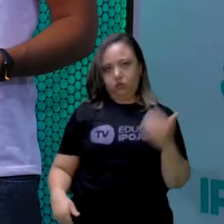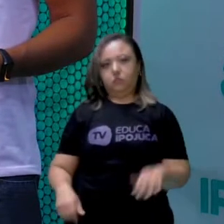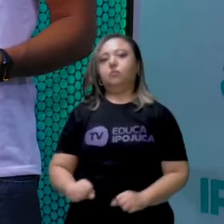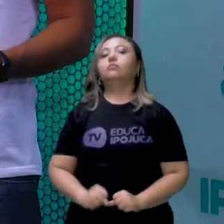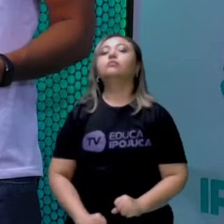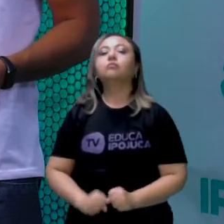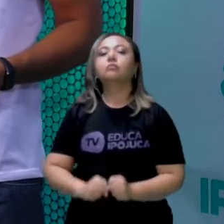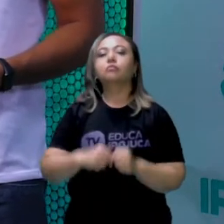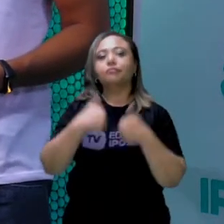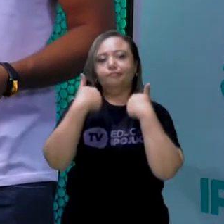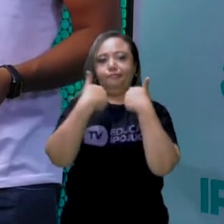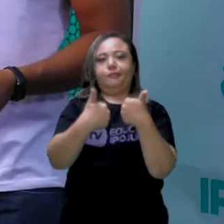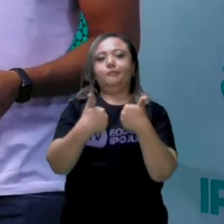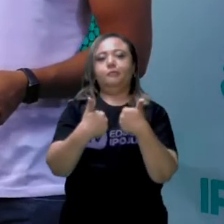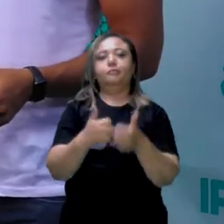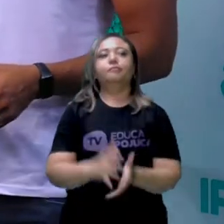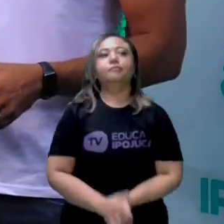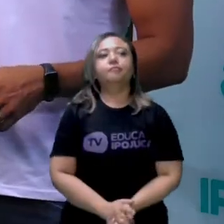eficiente.